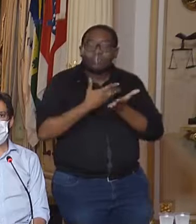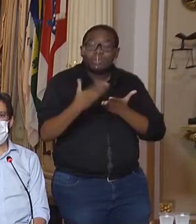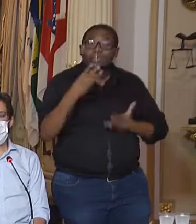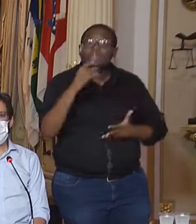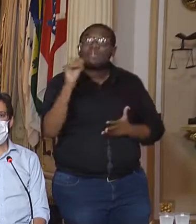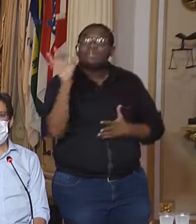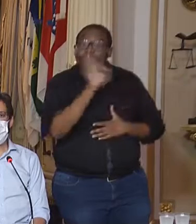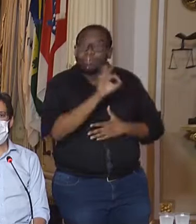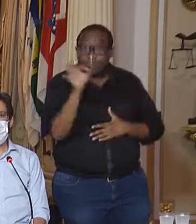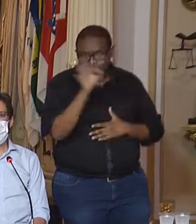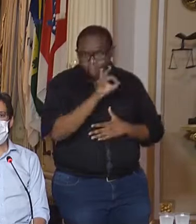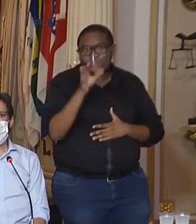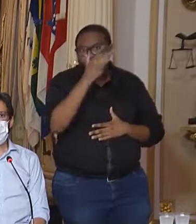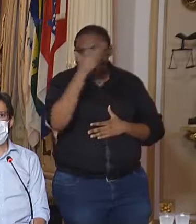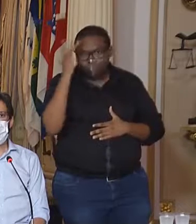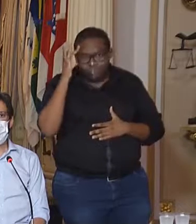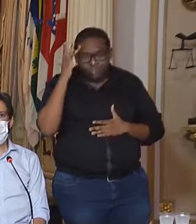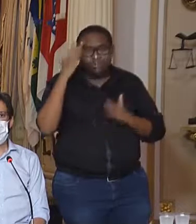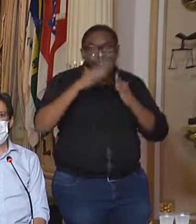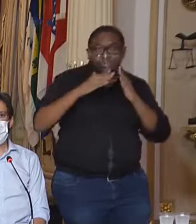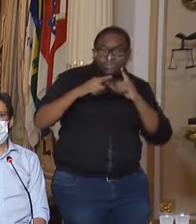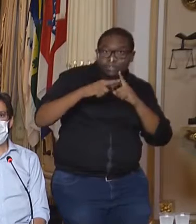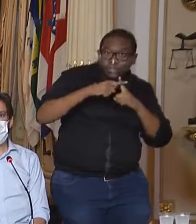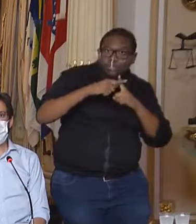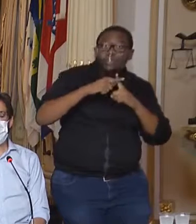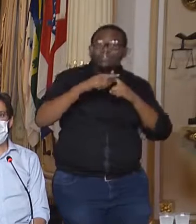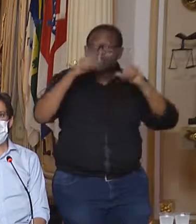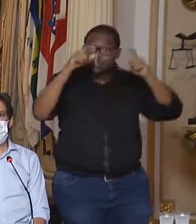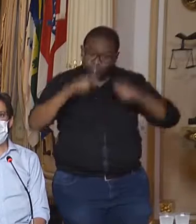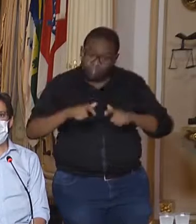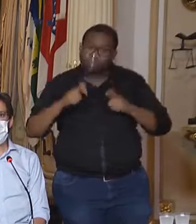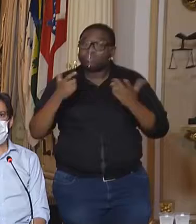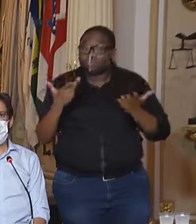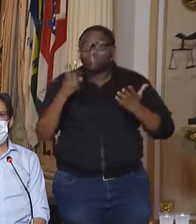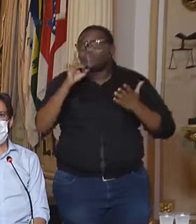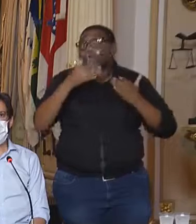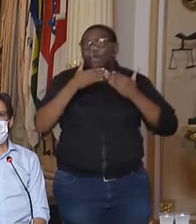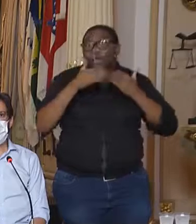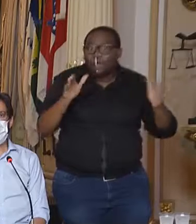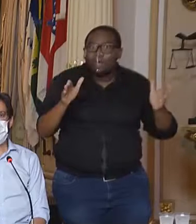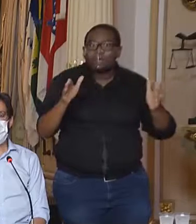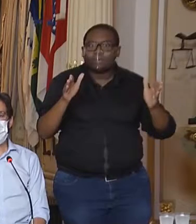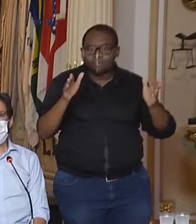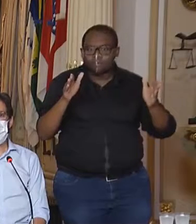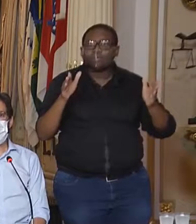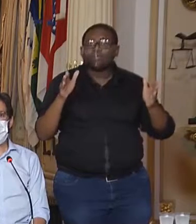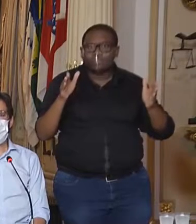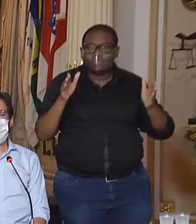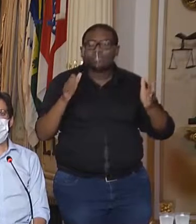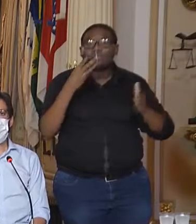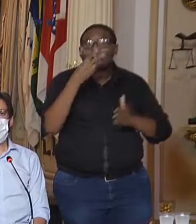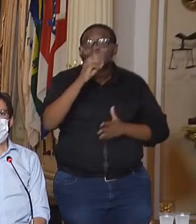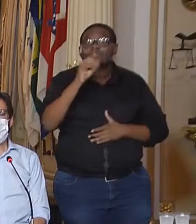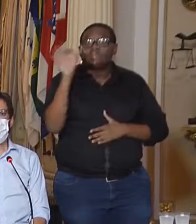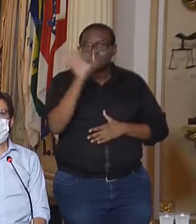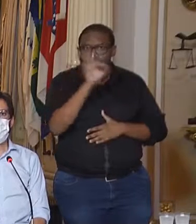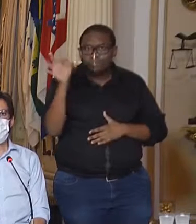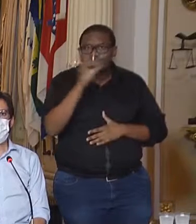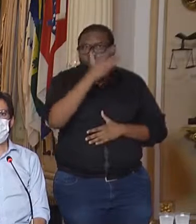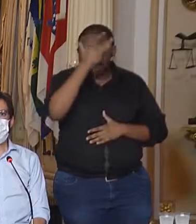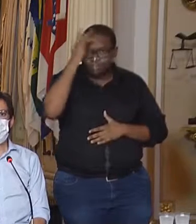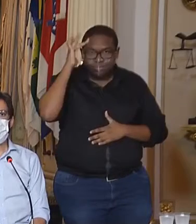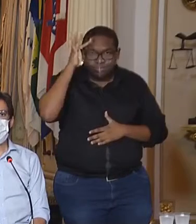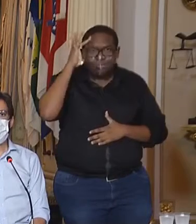da carga, ou seja, cada igreja, cada templo, só poderá abrir as suas portas para 30% das pessoas,